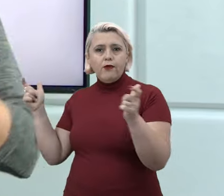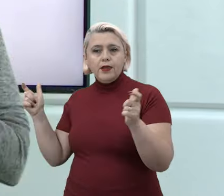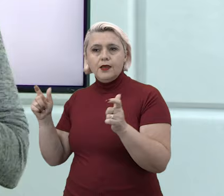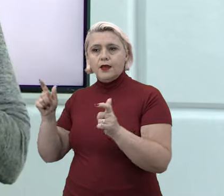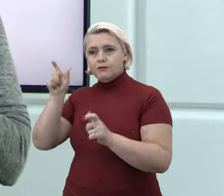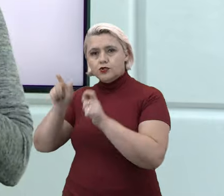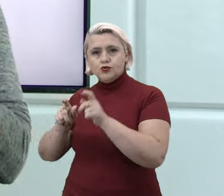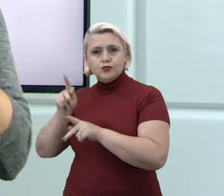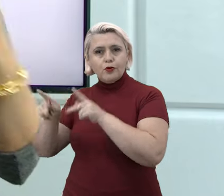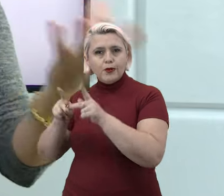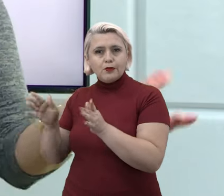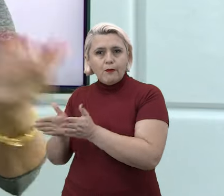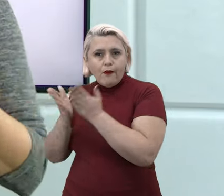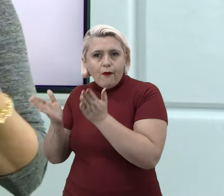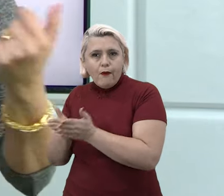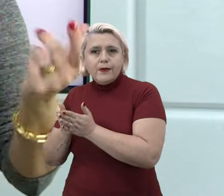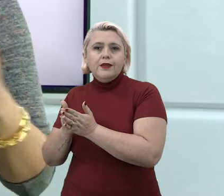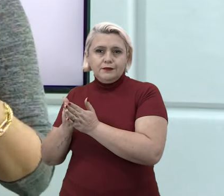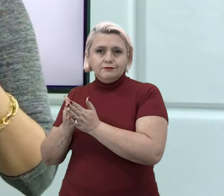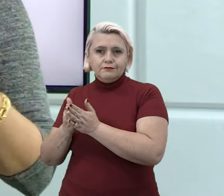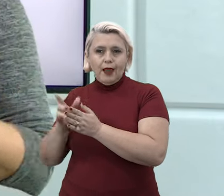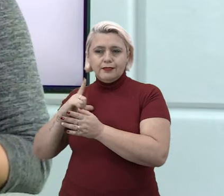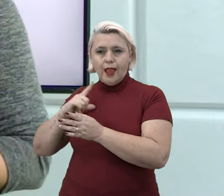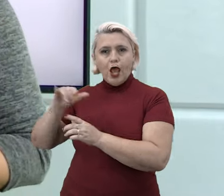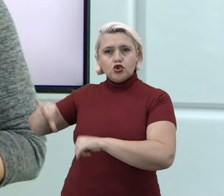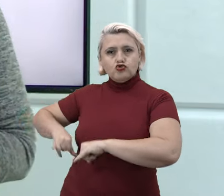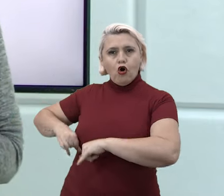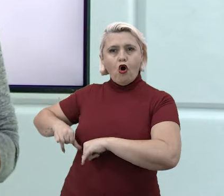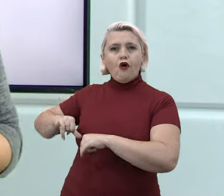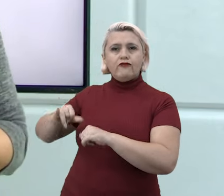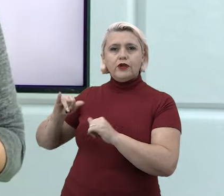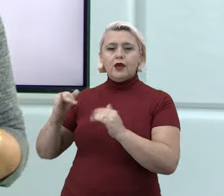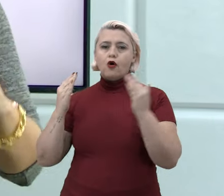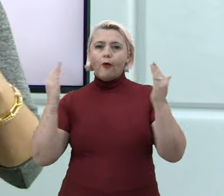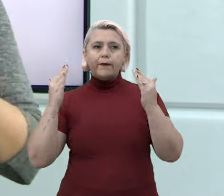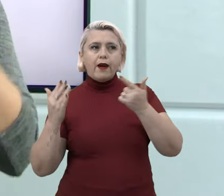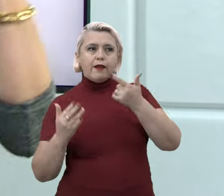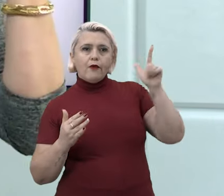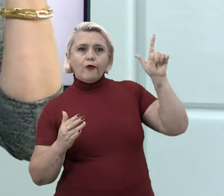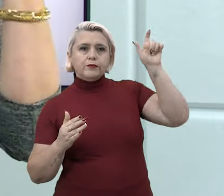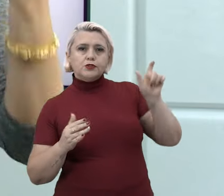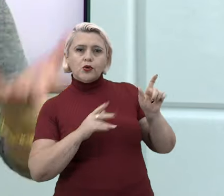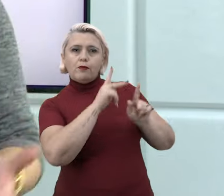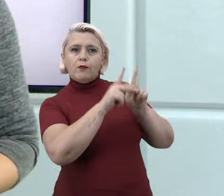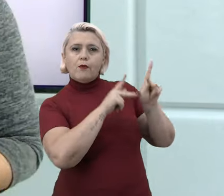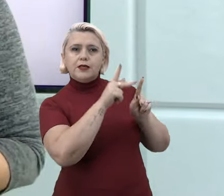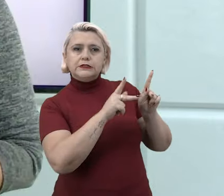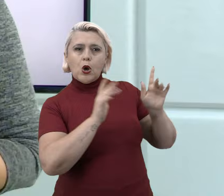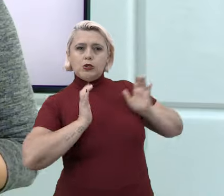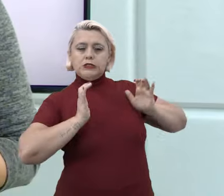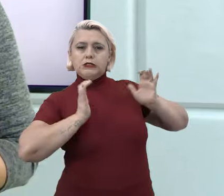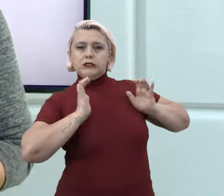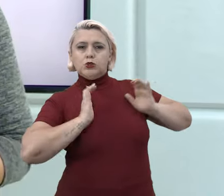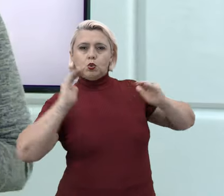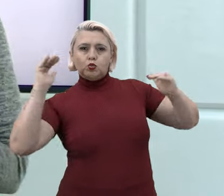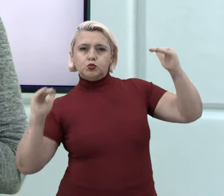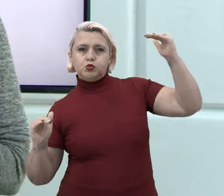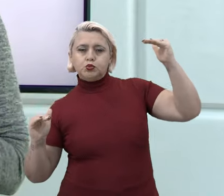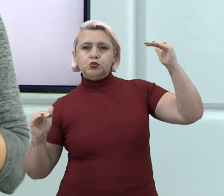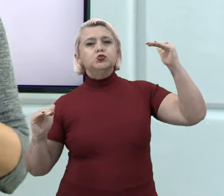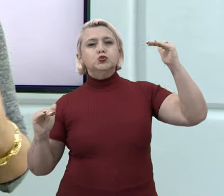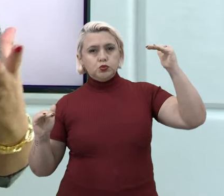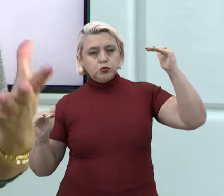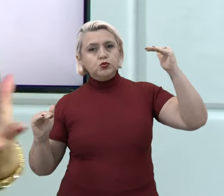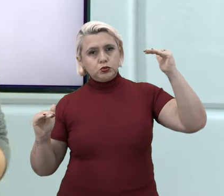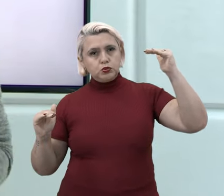pobres, né? Que são mais atingidas em comparação com a população elitizada, né? Financeiramente